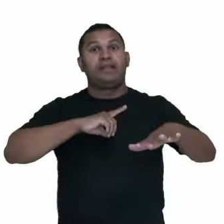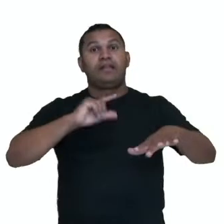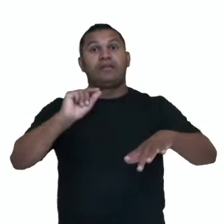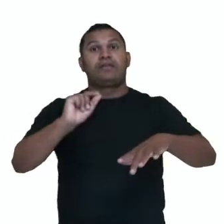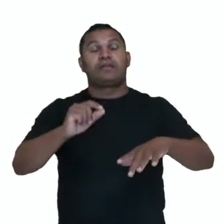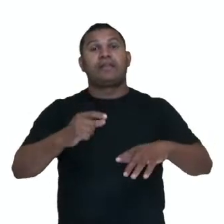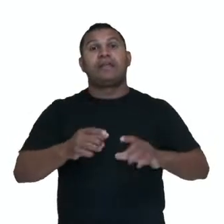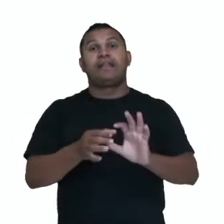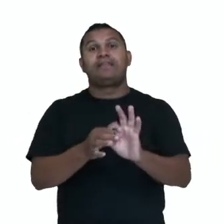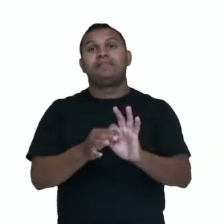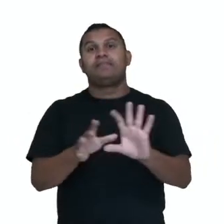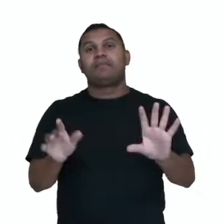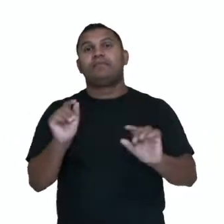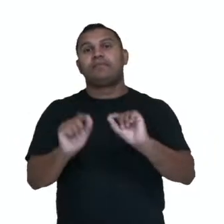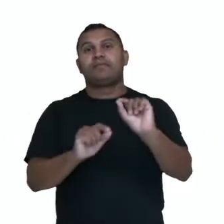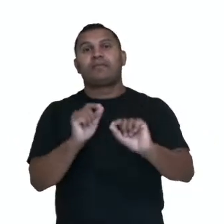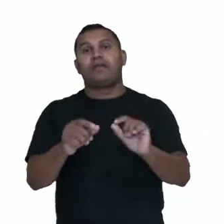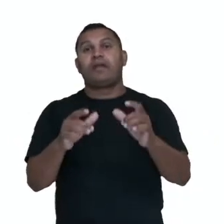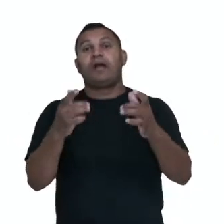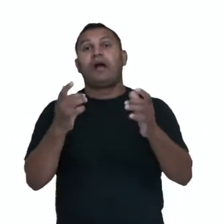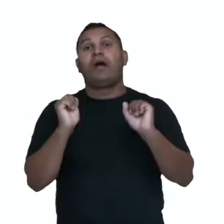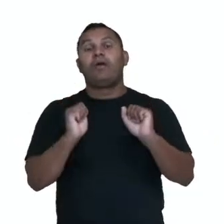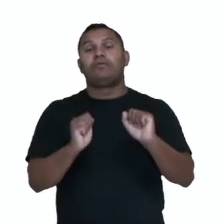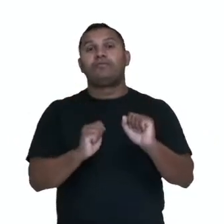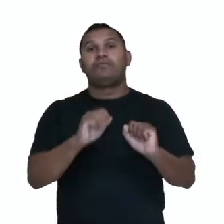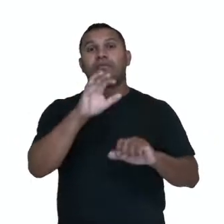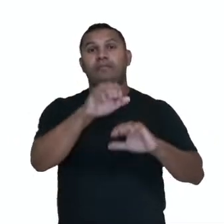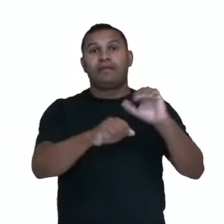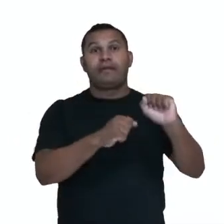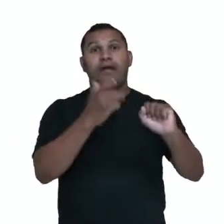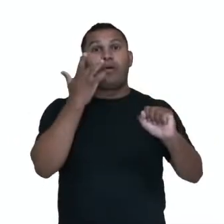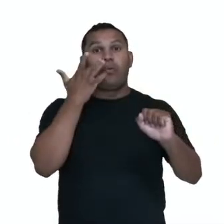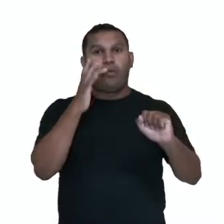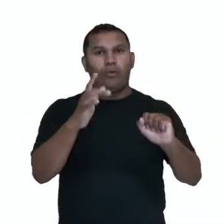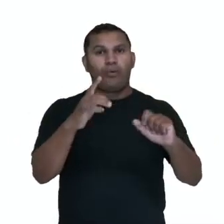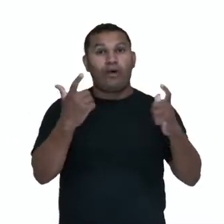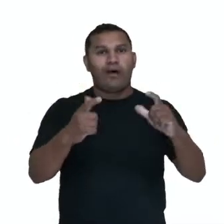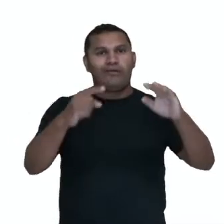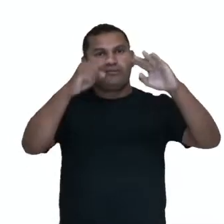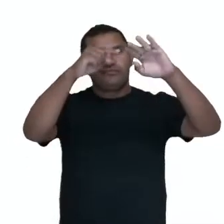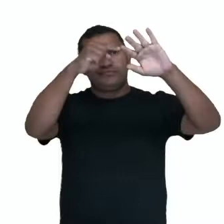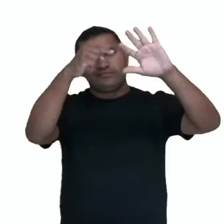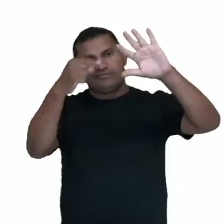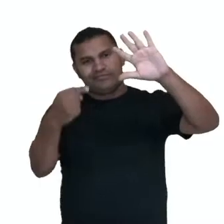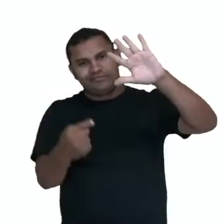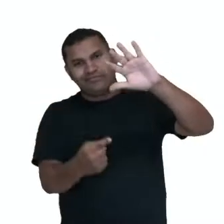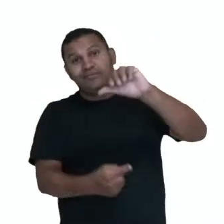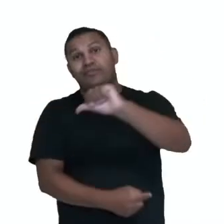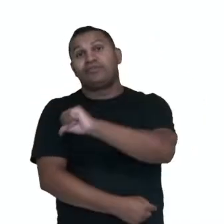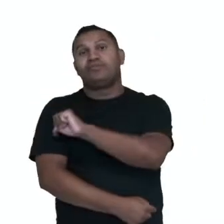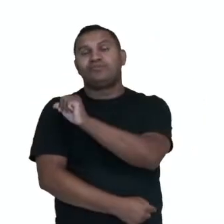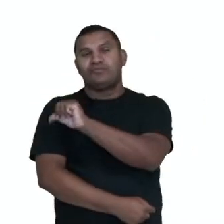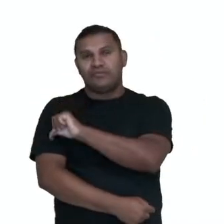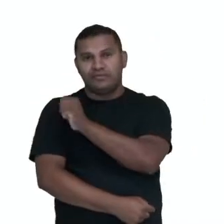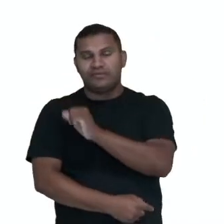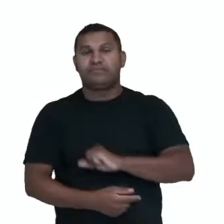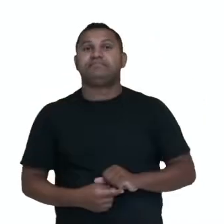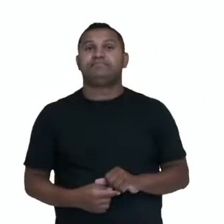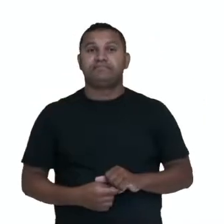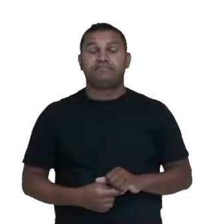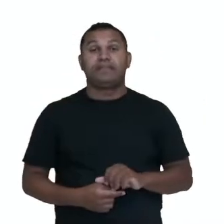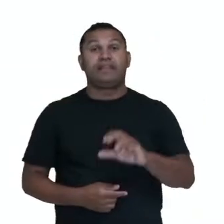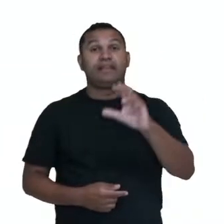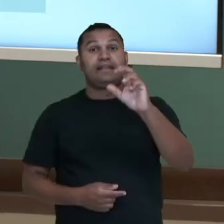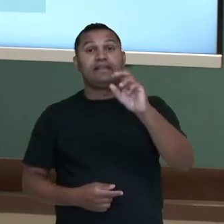fim de estabelecer um controle sobre o ouro que era enviado a Portugal. Cerca de 50% do ouro arrecadado, das